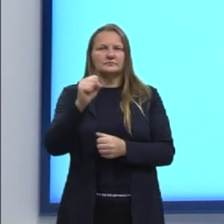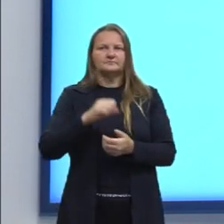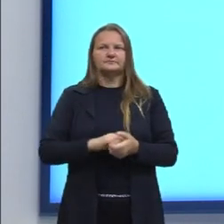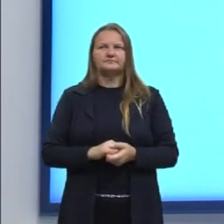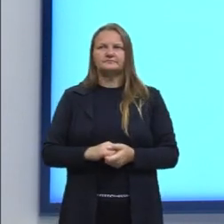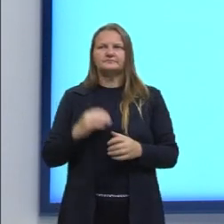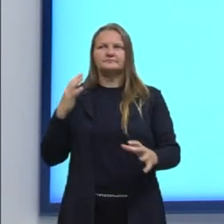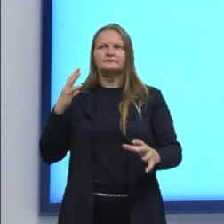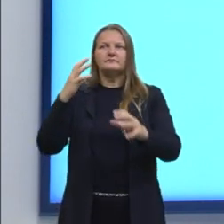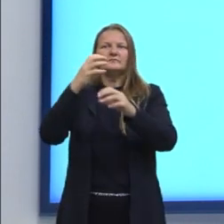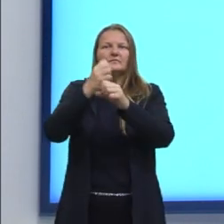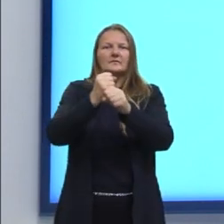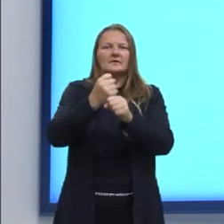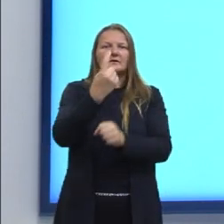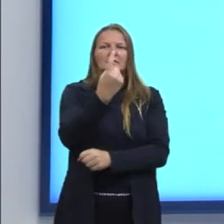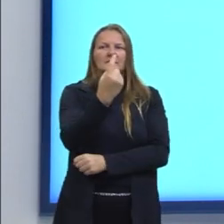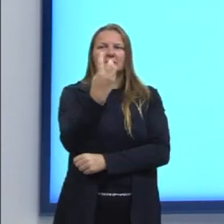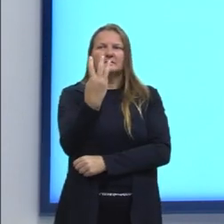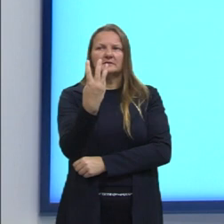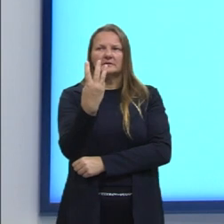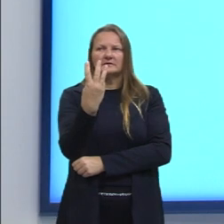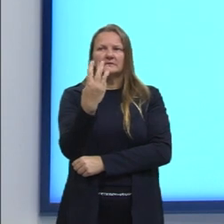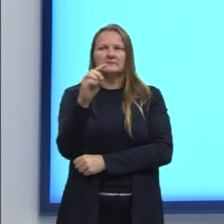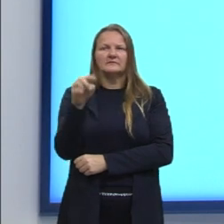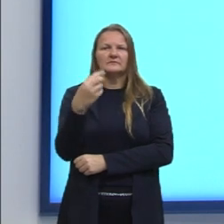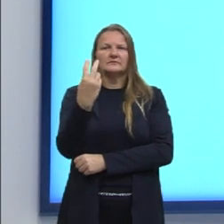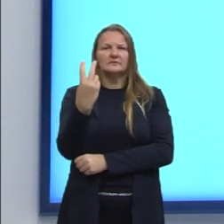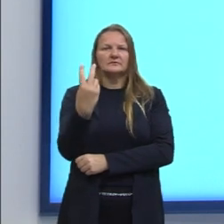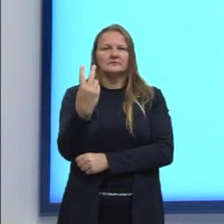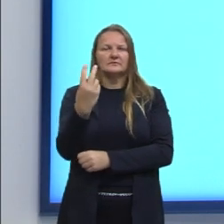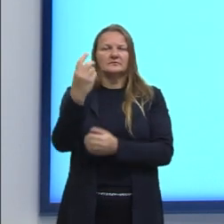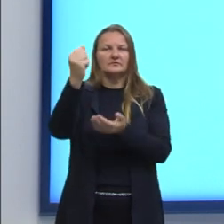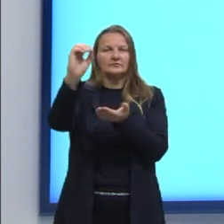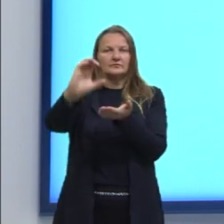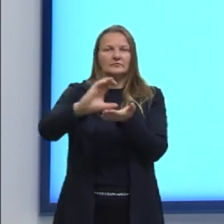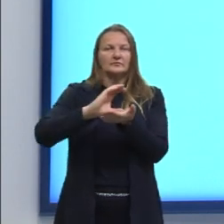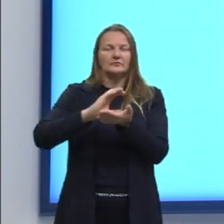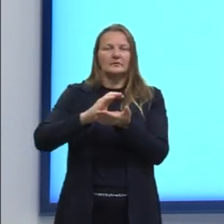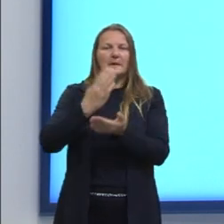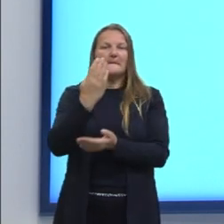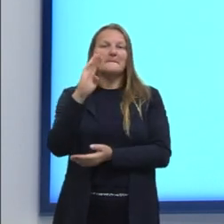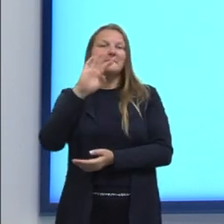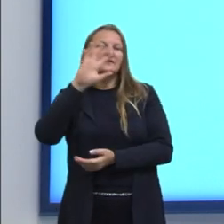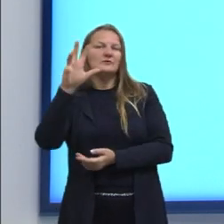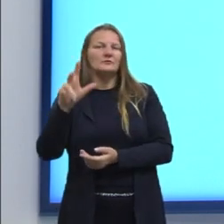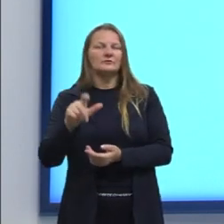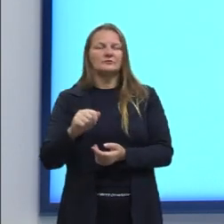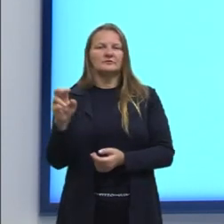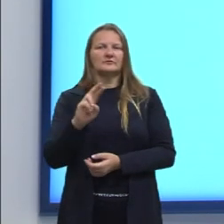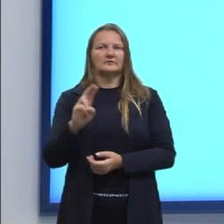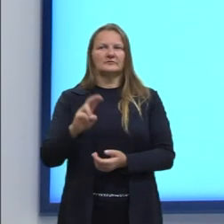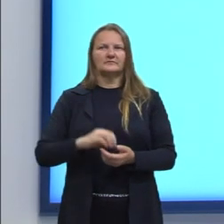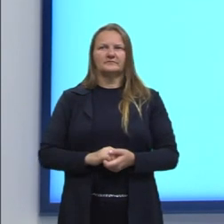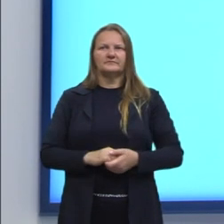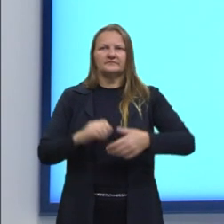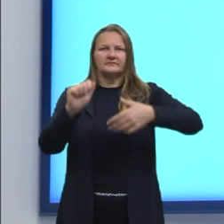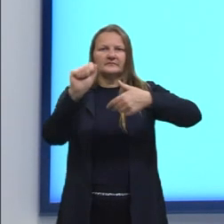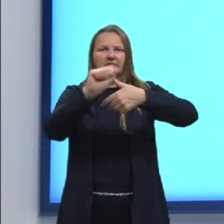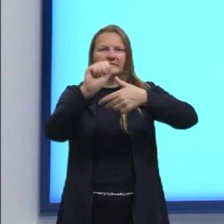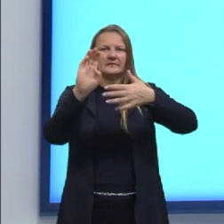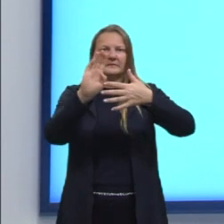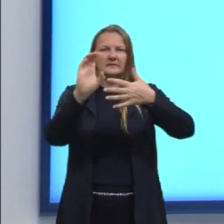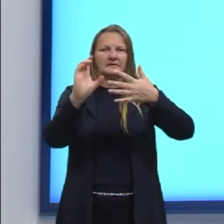E aí sim, chegamos na receita, 13,2 bilhões de reais. Aí sim,